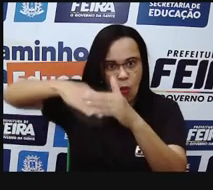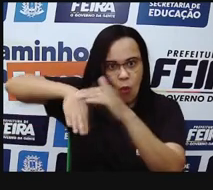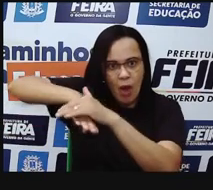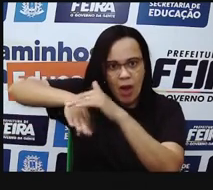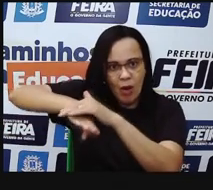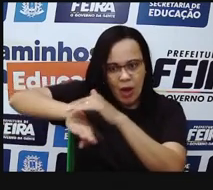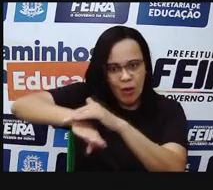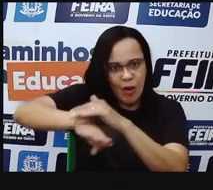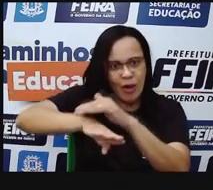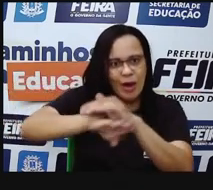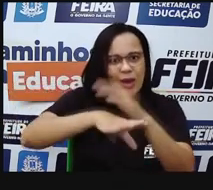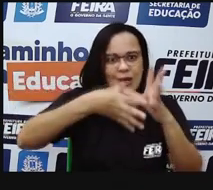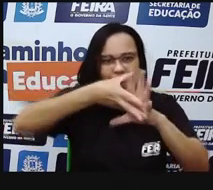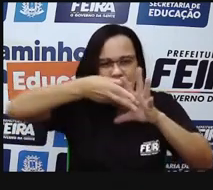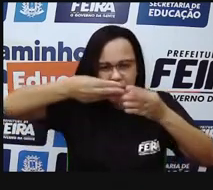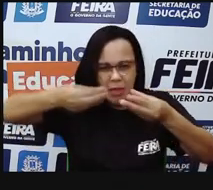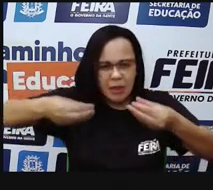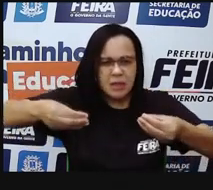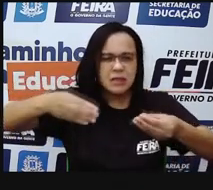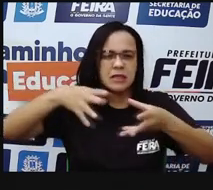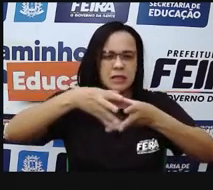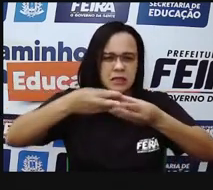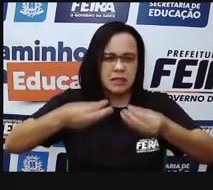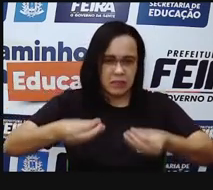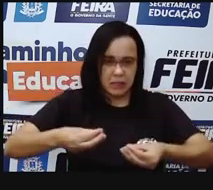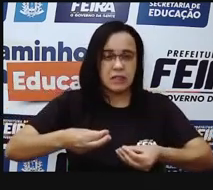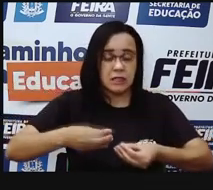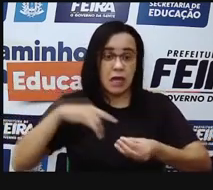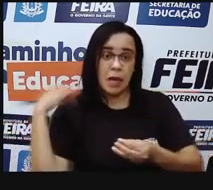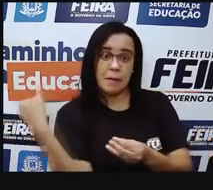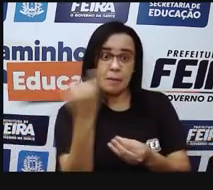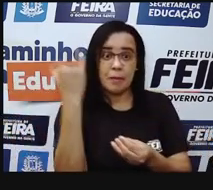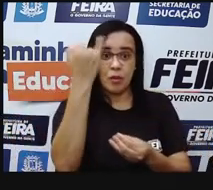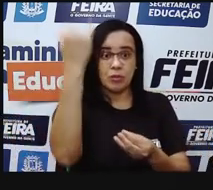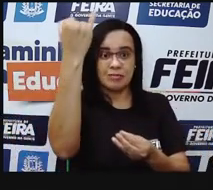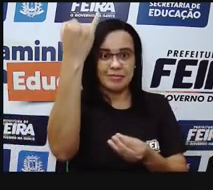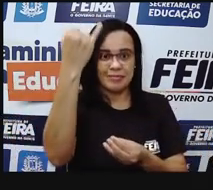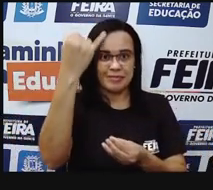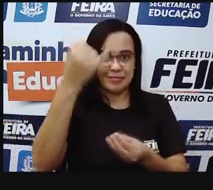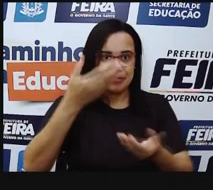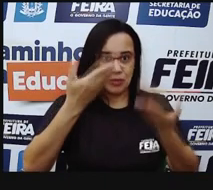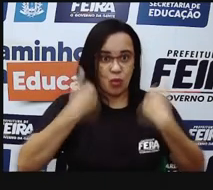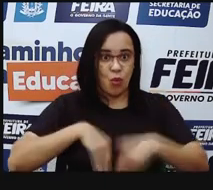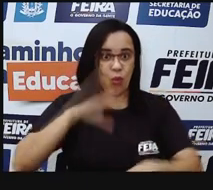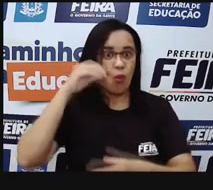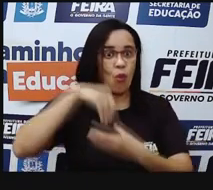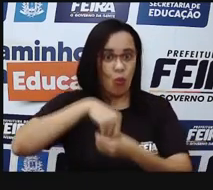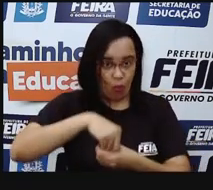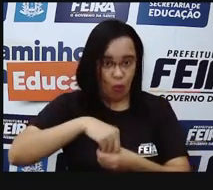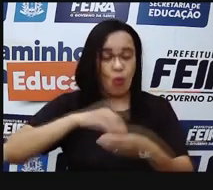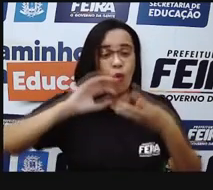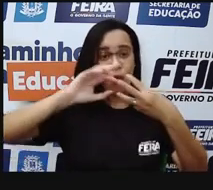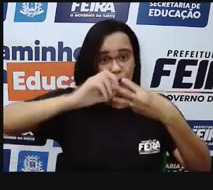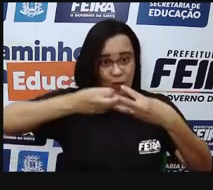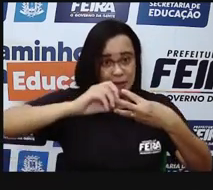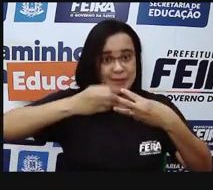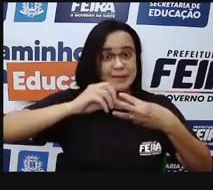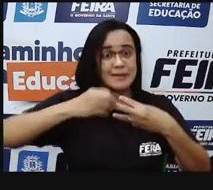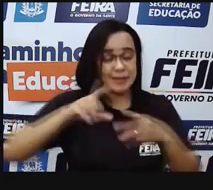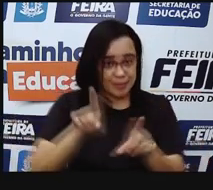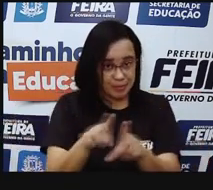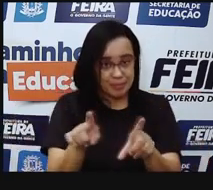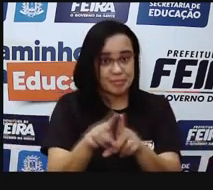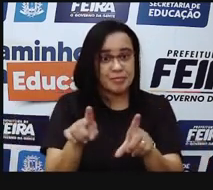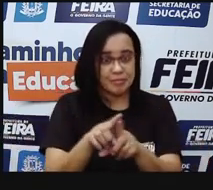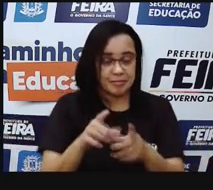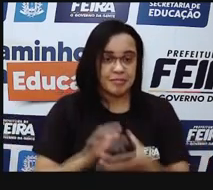Principalmente ricas, né? Nessas células adiposas, tá? Então,